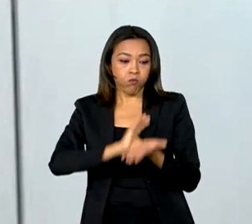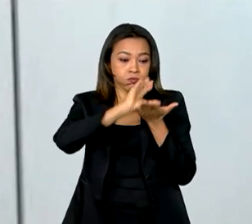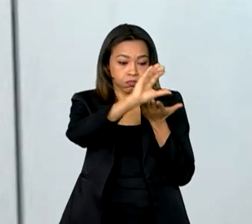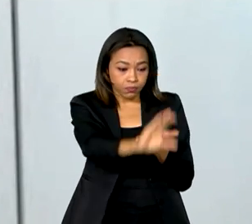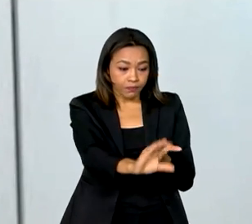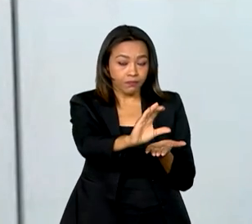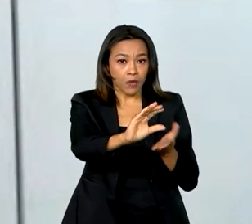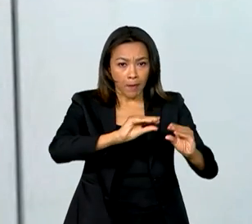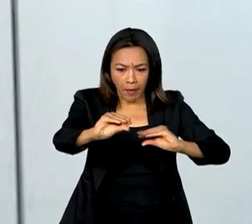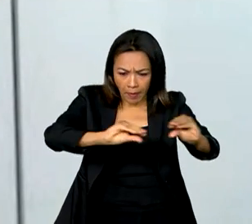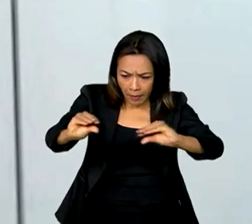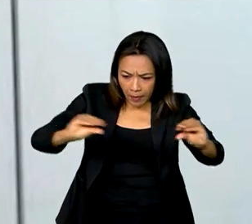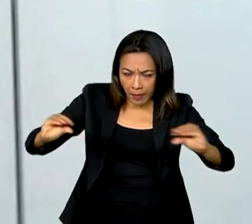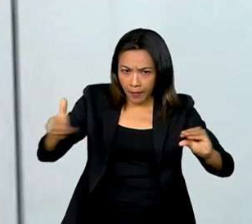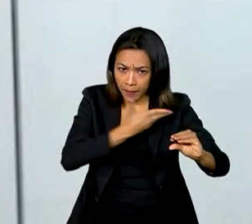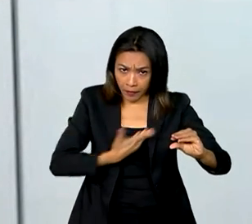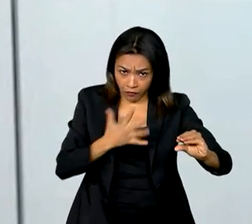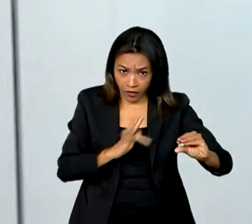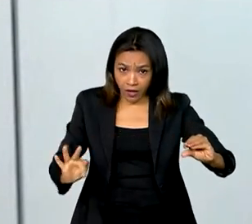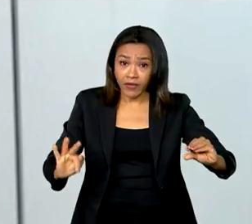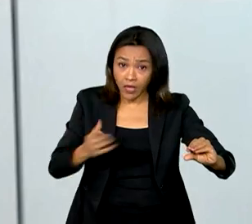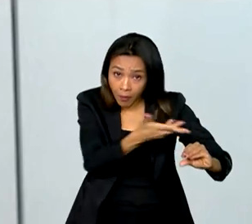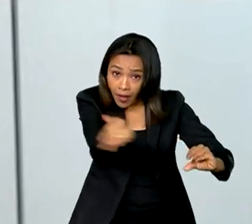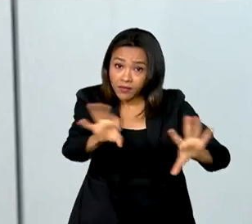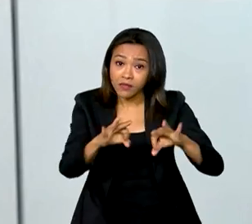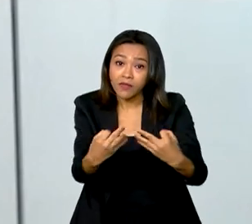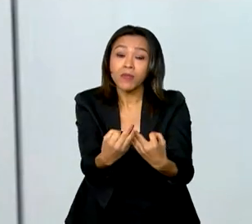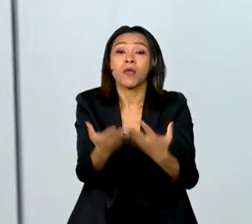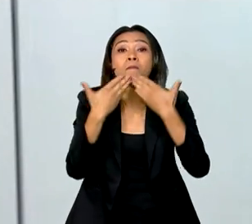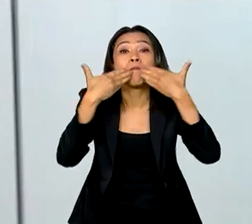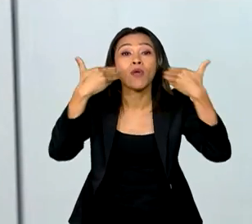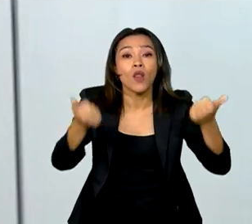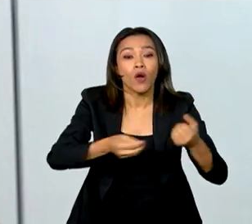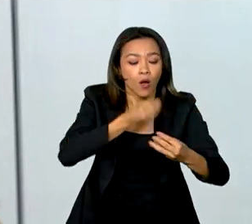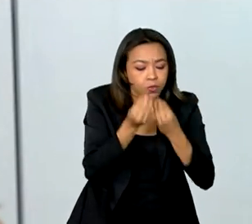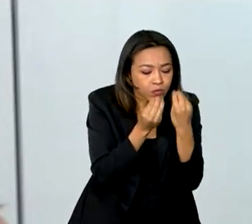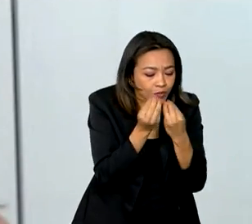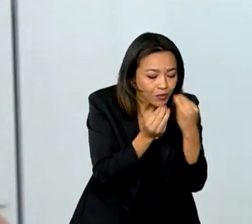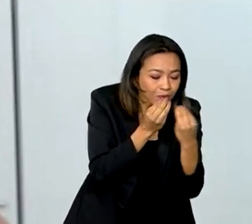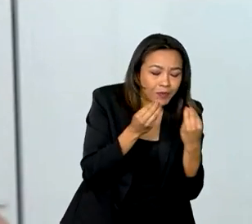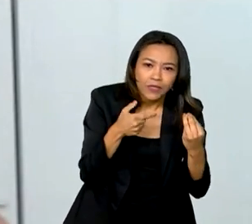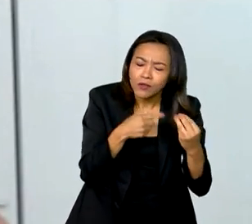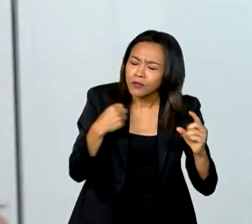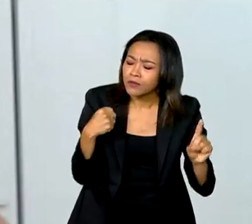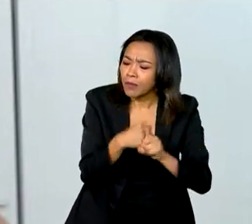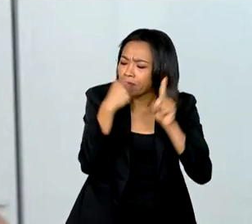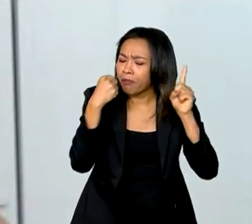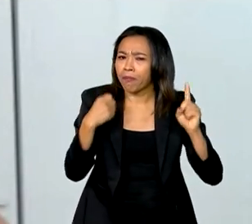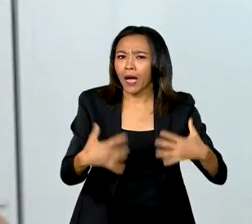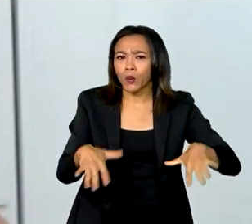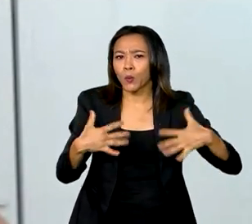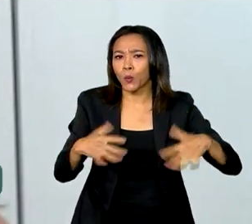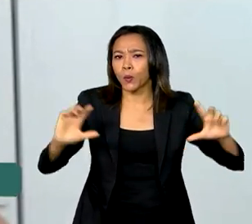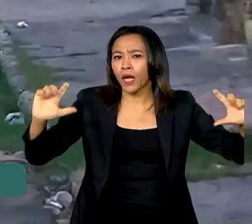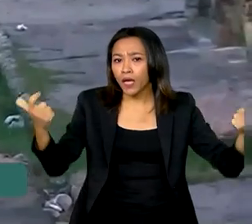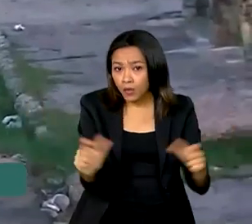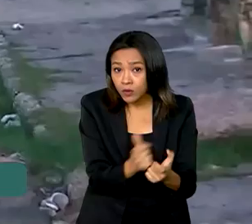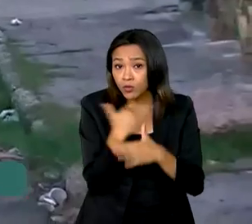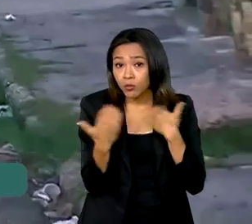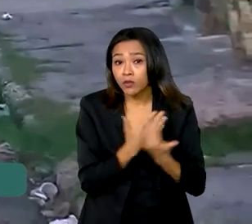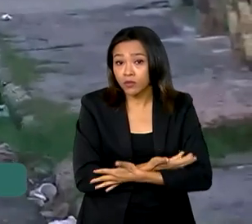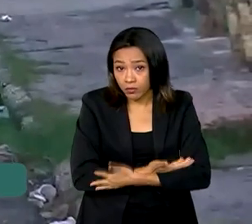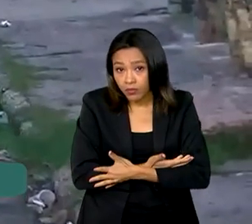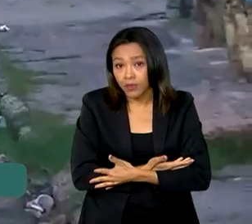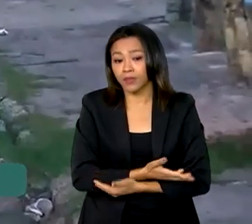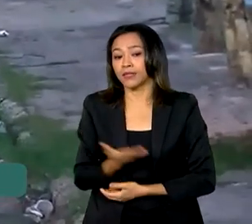federal faz para essas famílias melhora a segurança alimentar, isso tudo tem um impacto na mortalidade das nossas crianças. Para